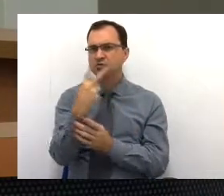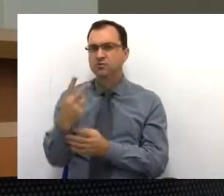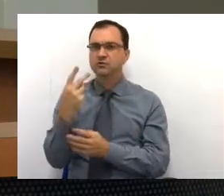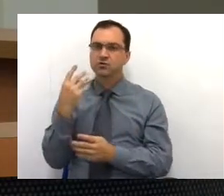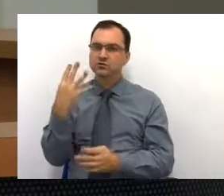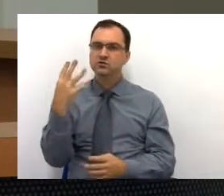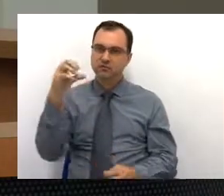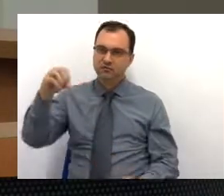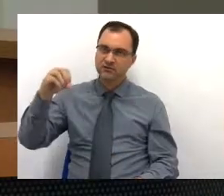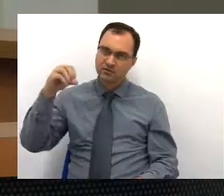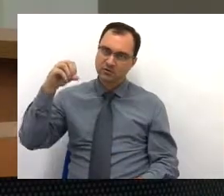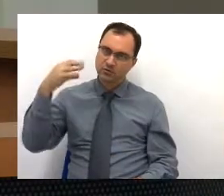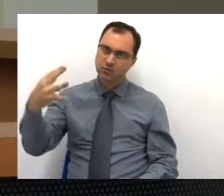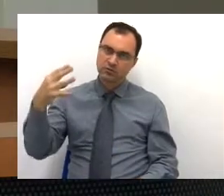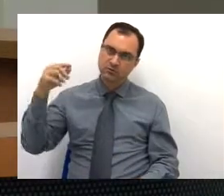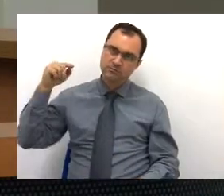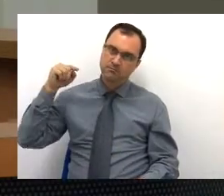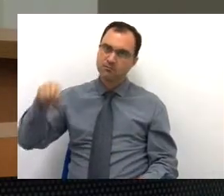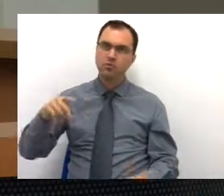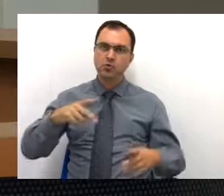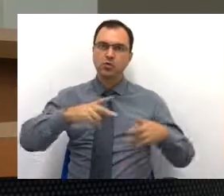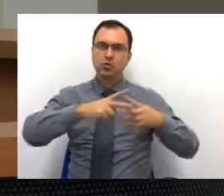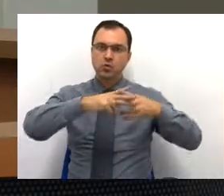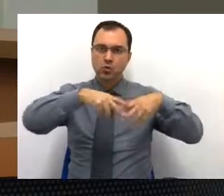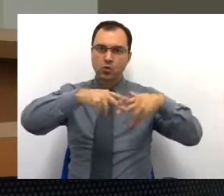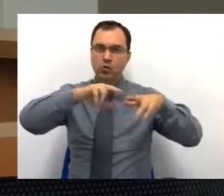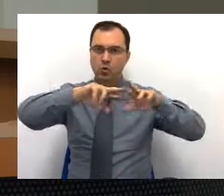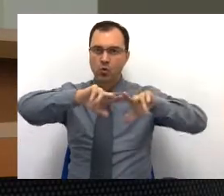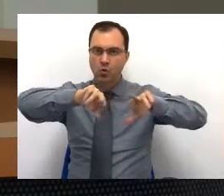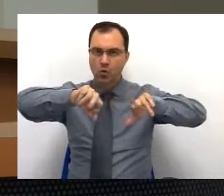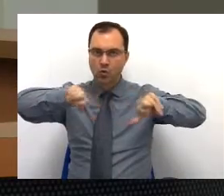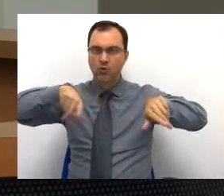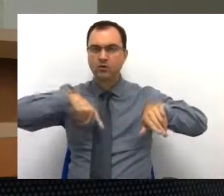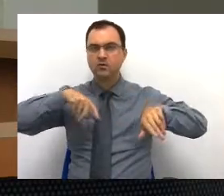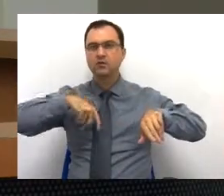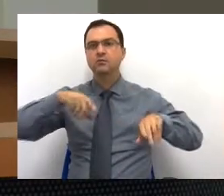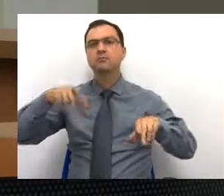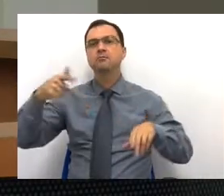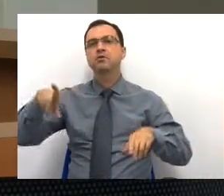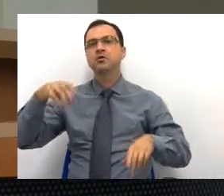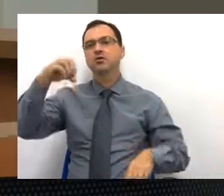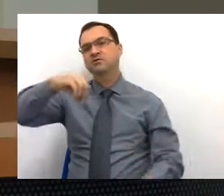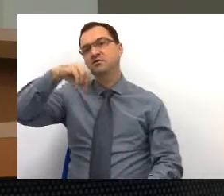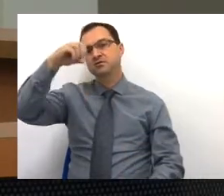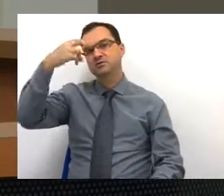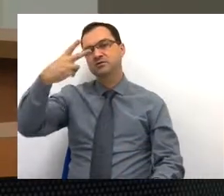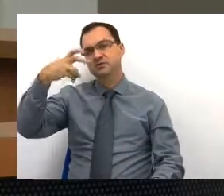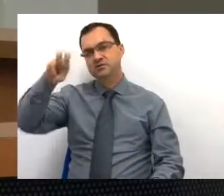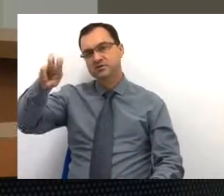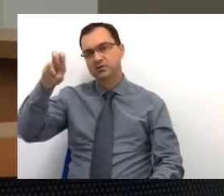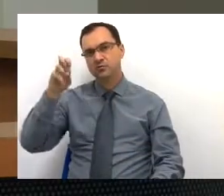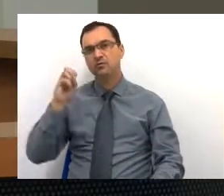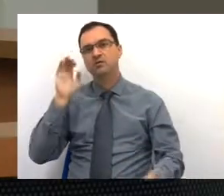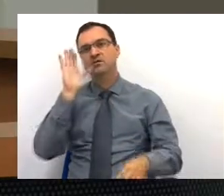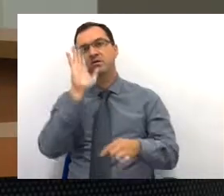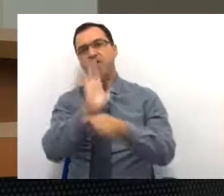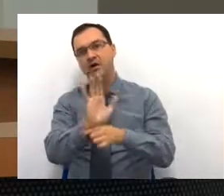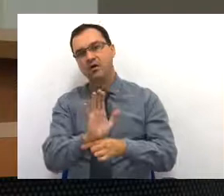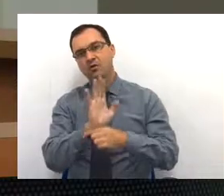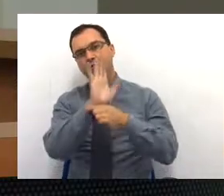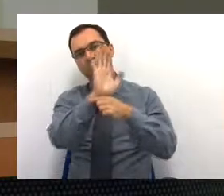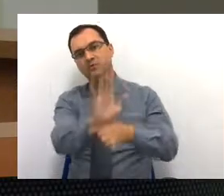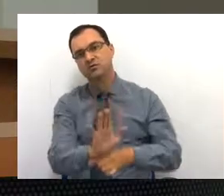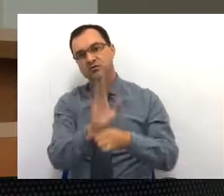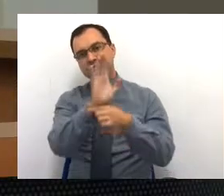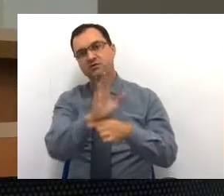494 mil, referente a equipamento. Temos mais 925 mil auxílios. Nós temos um